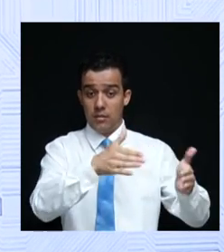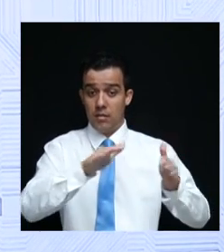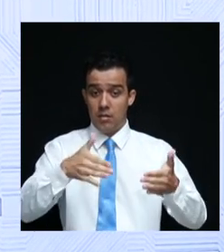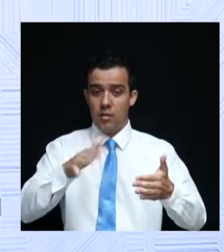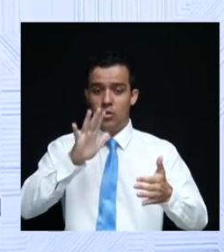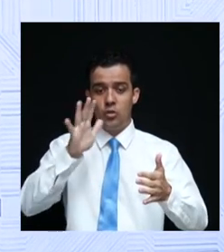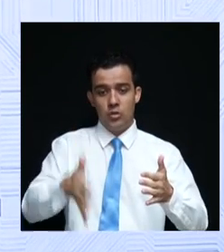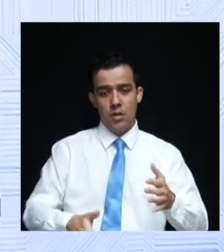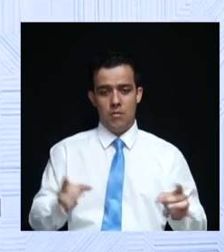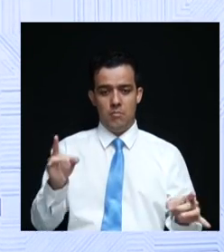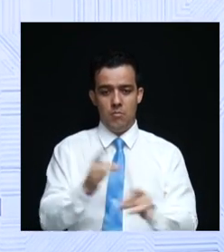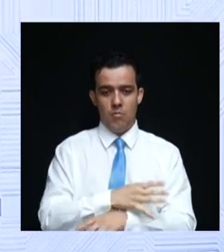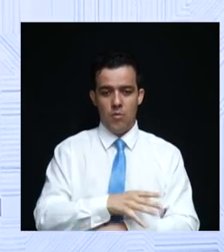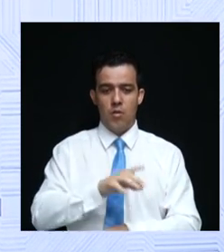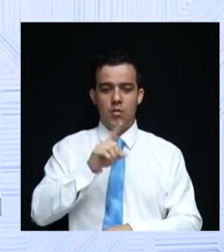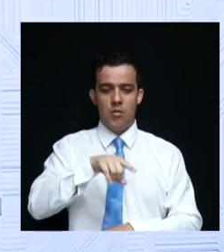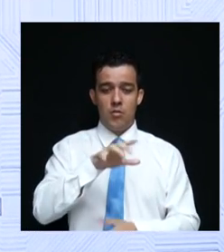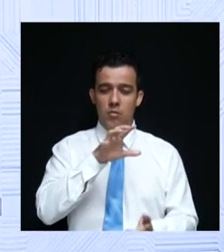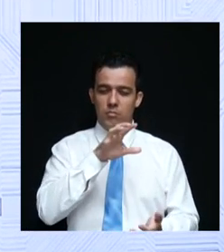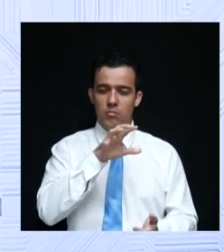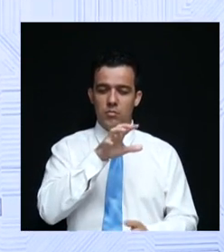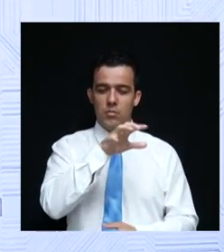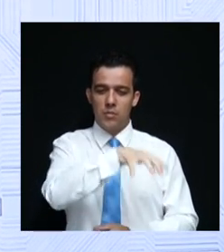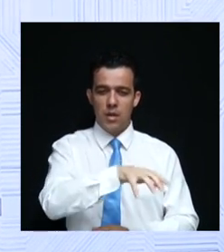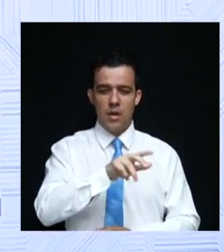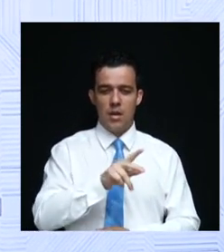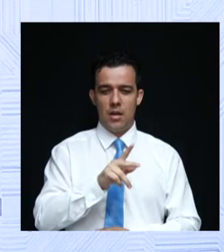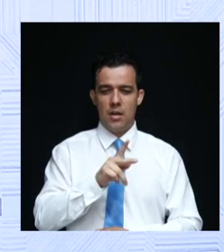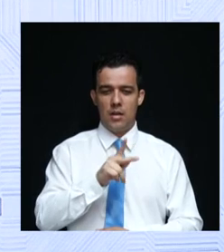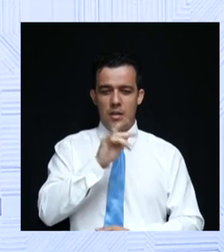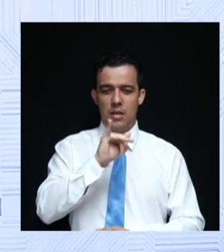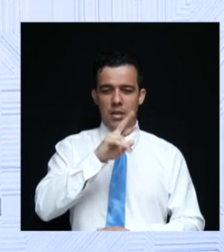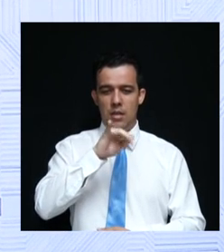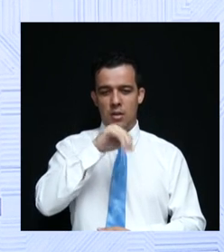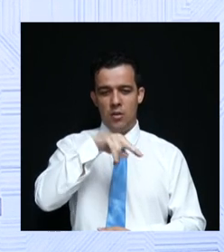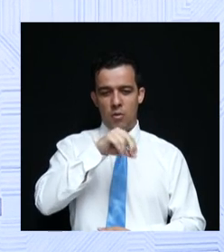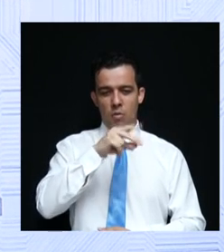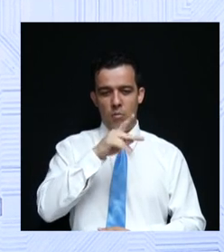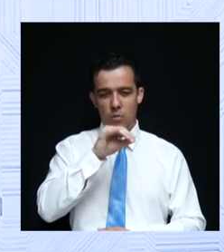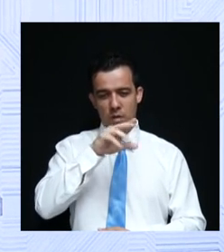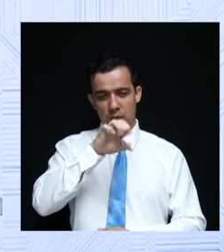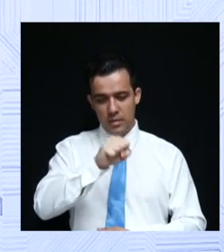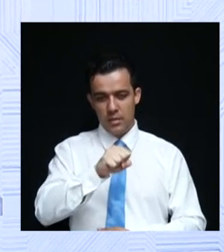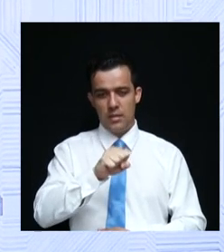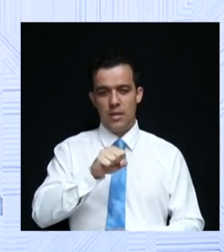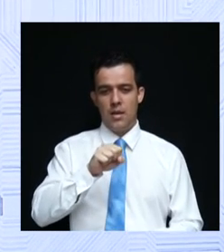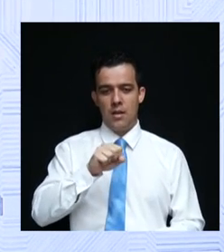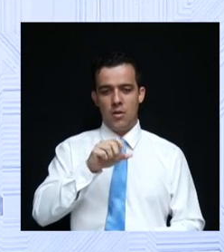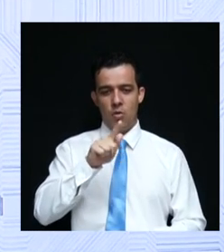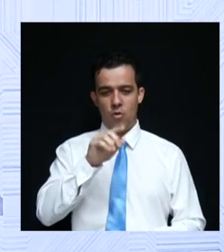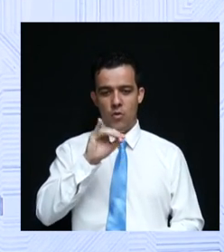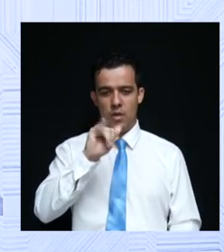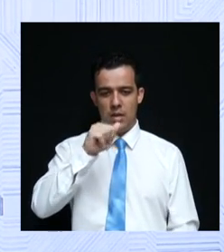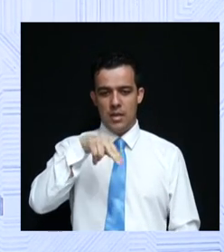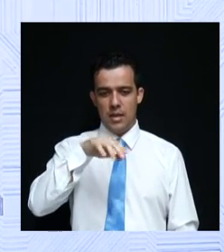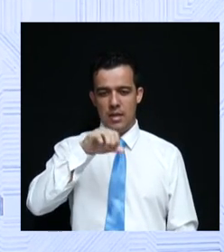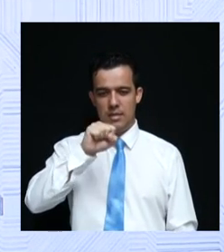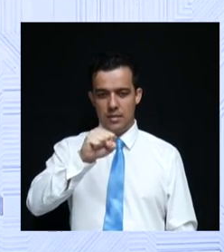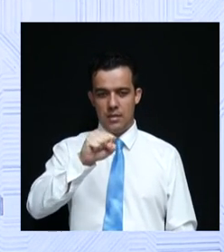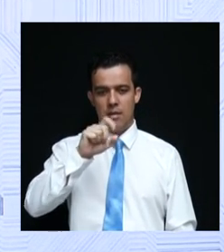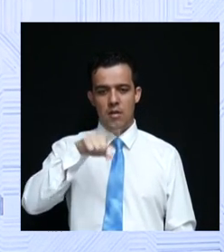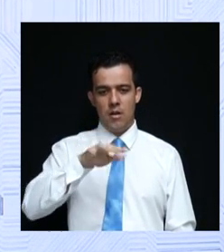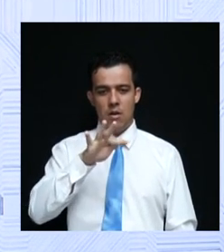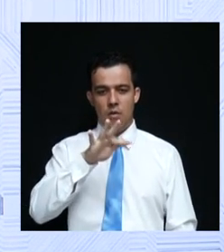Está pronta já a unidade de Crinópolis, a unidade de Goianésia. Está em fase de conclusão agora a unidade de posse,